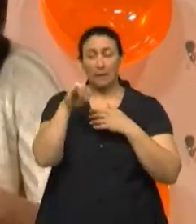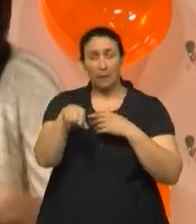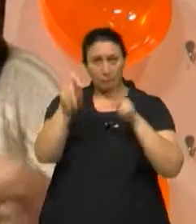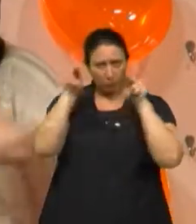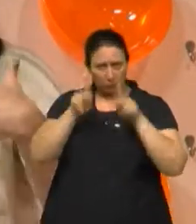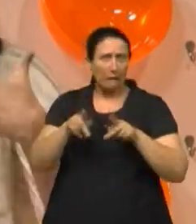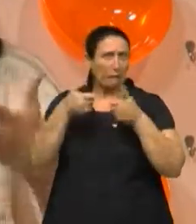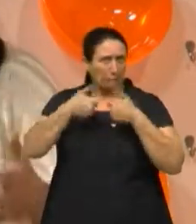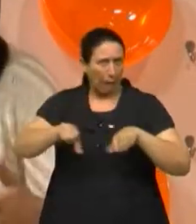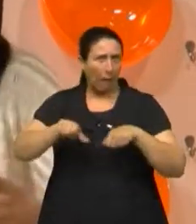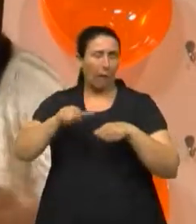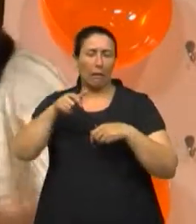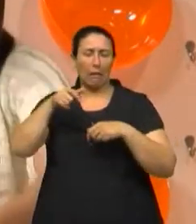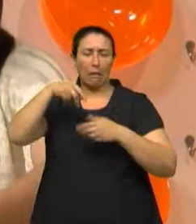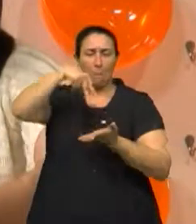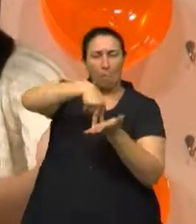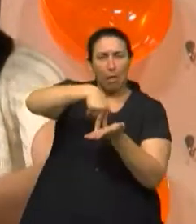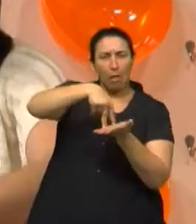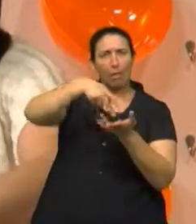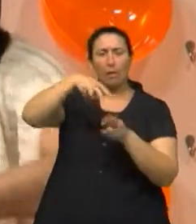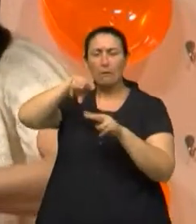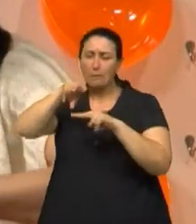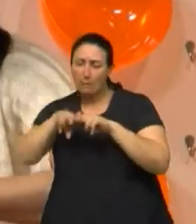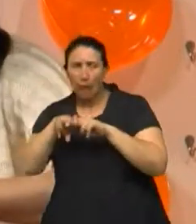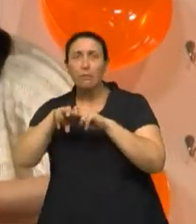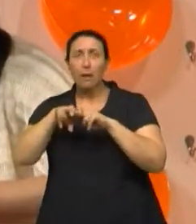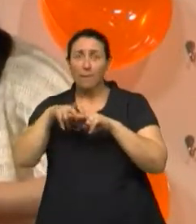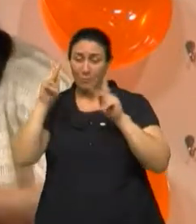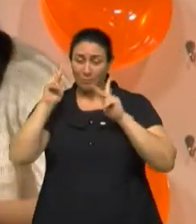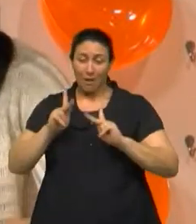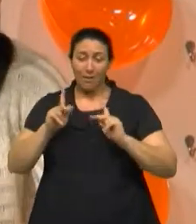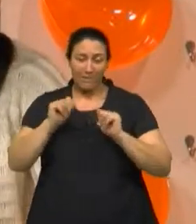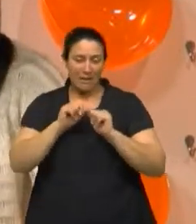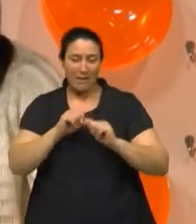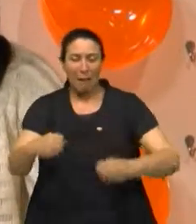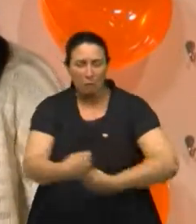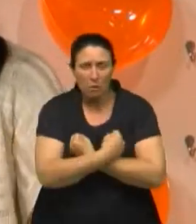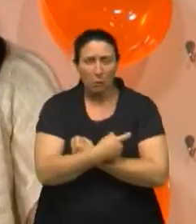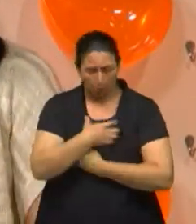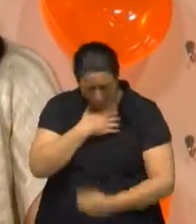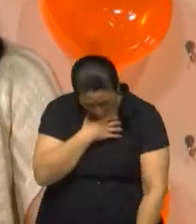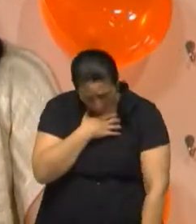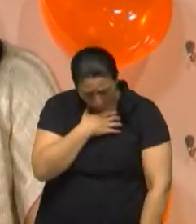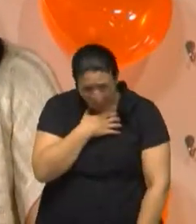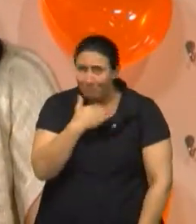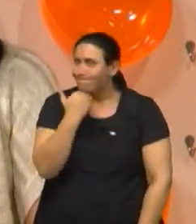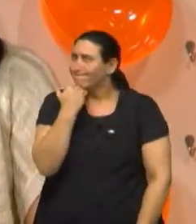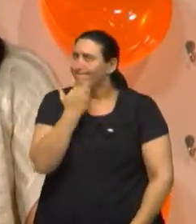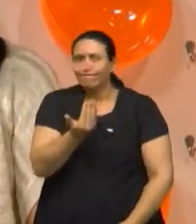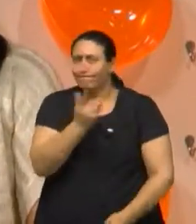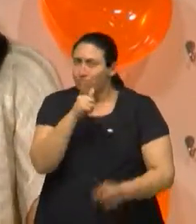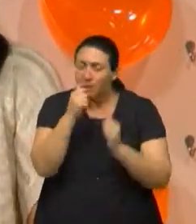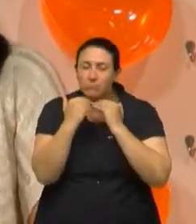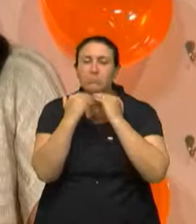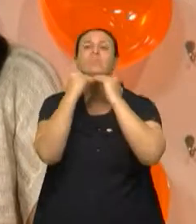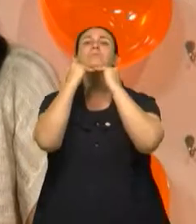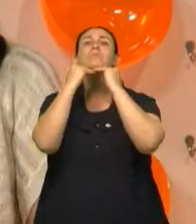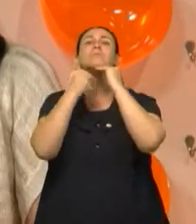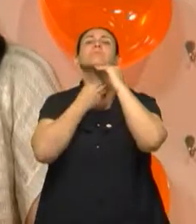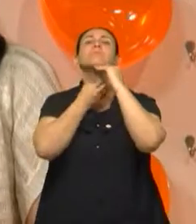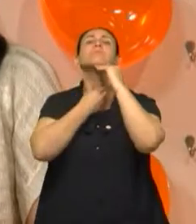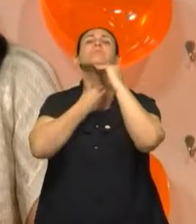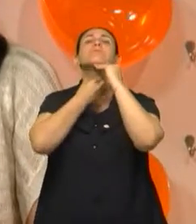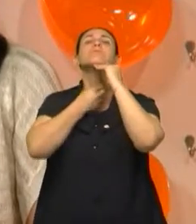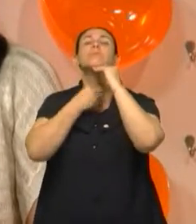engasgada ou sentada, é alguém ir por trás e tentar fazer essa manobra. Sempre em cima do estômago. Exatamente. E sempre